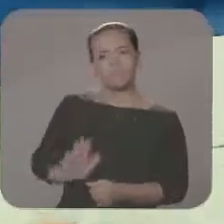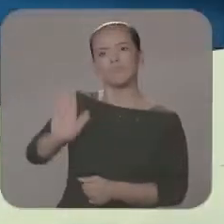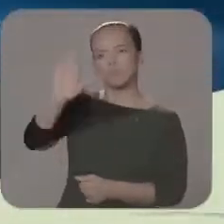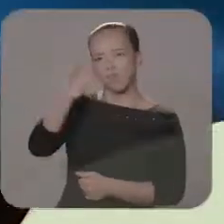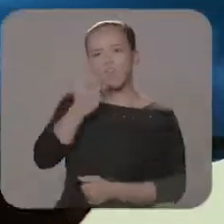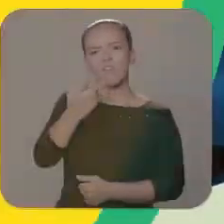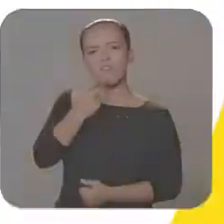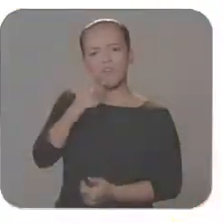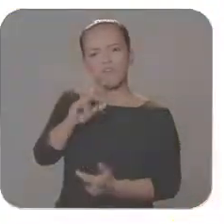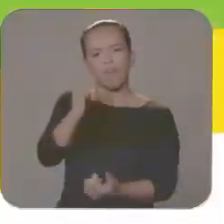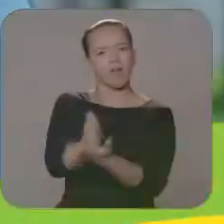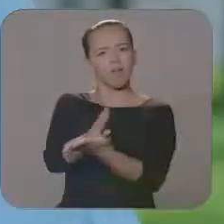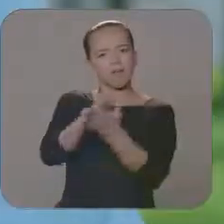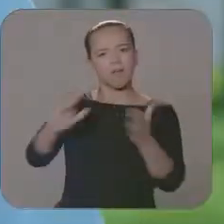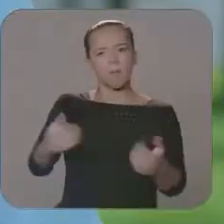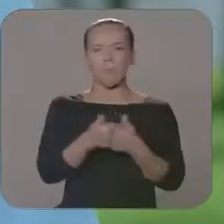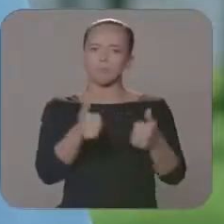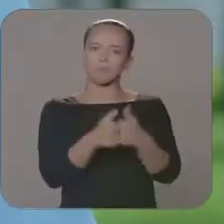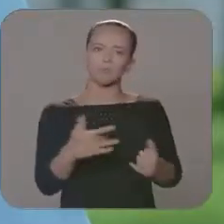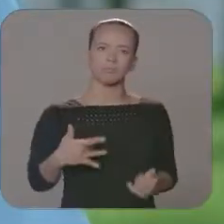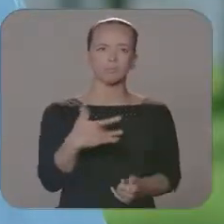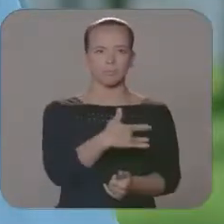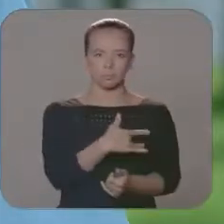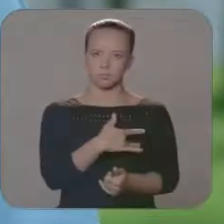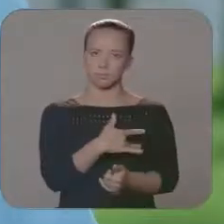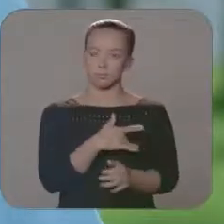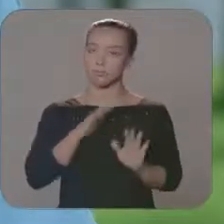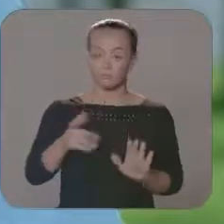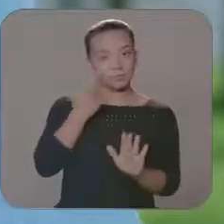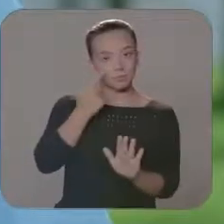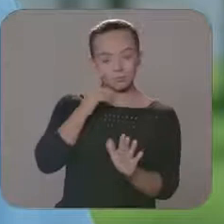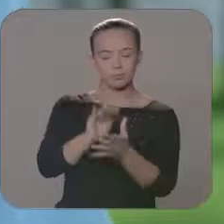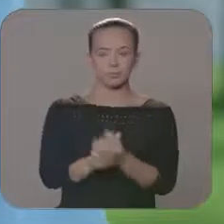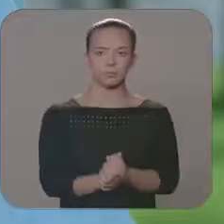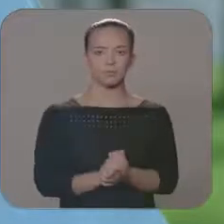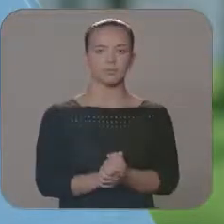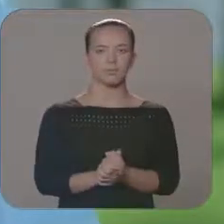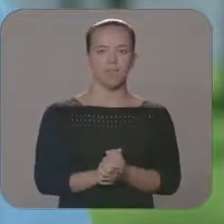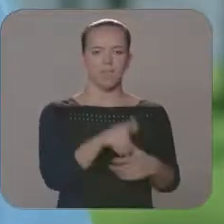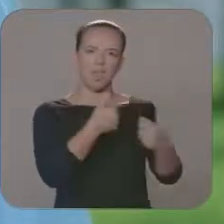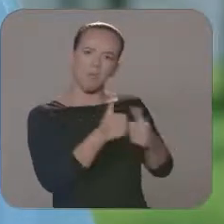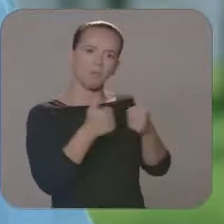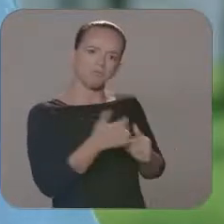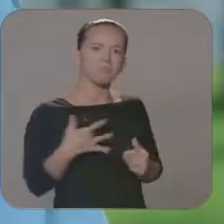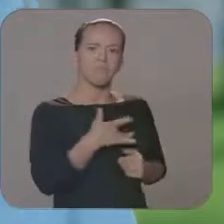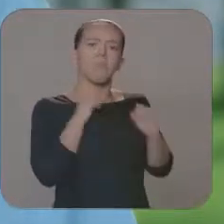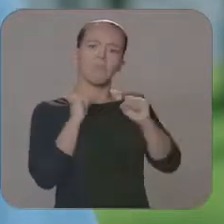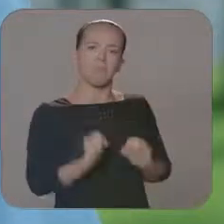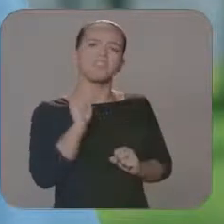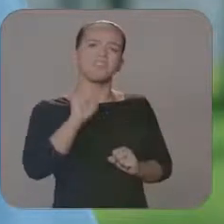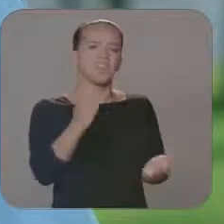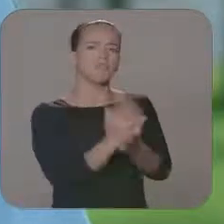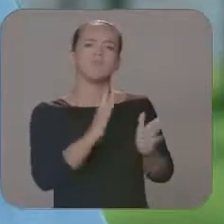forças federais de segurança. Segurança pública é um dos maiores desafios para todos os governos, sem exceção. Por mais que a